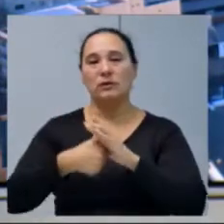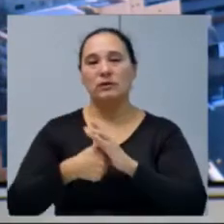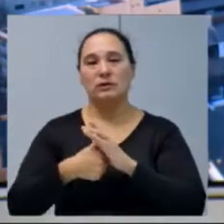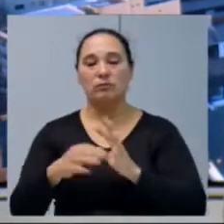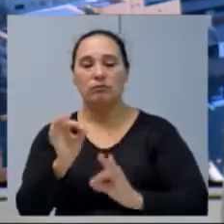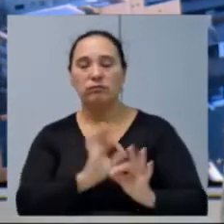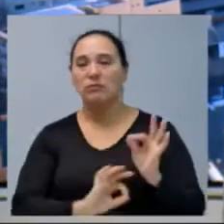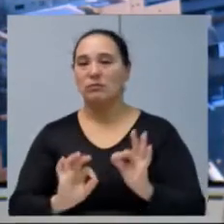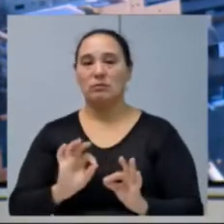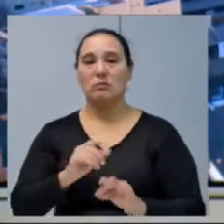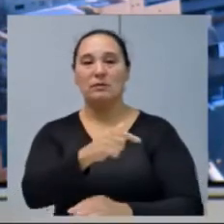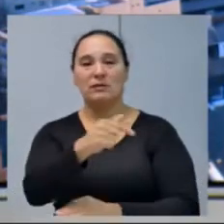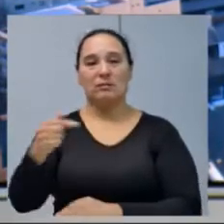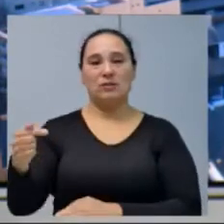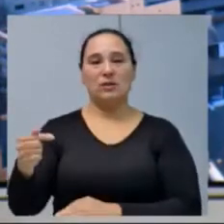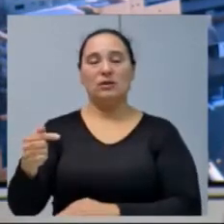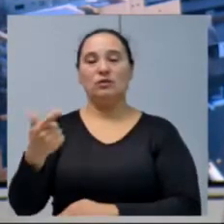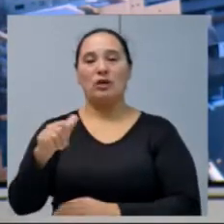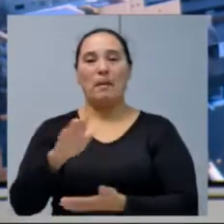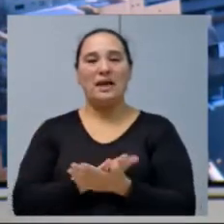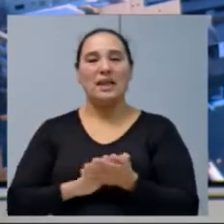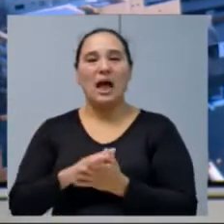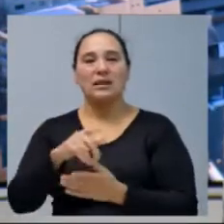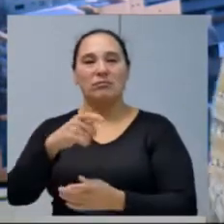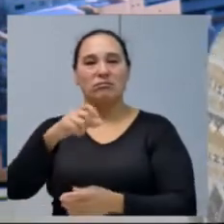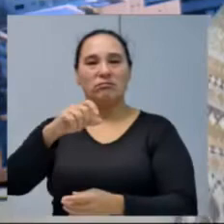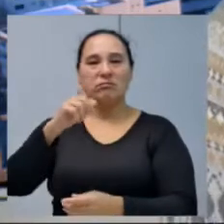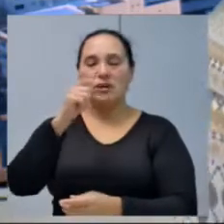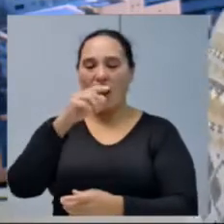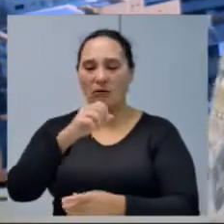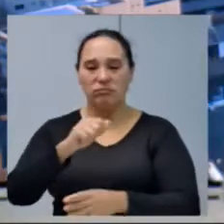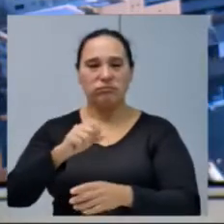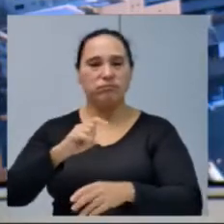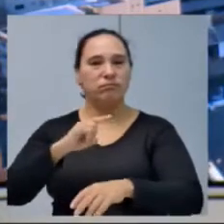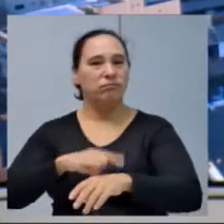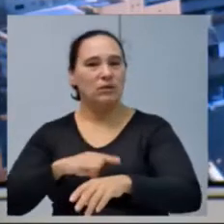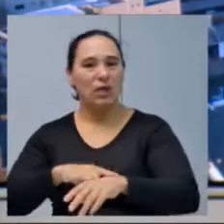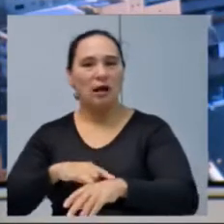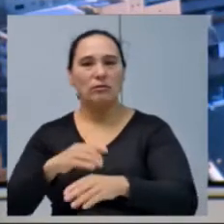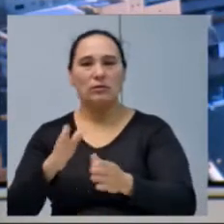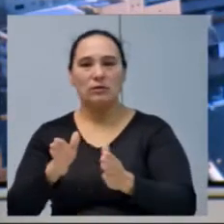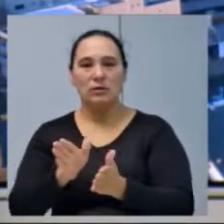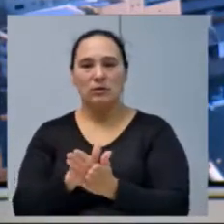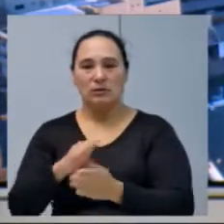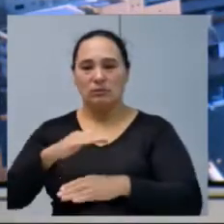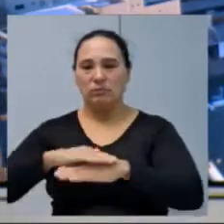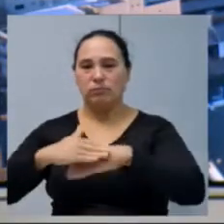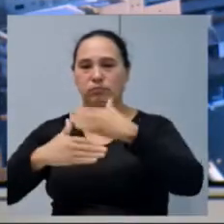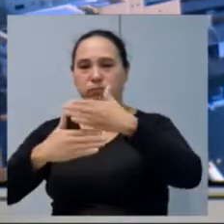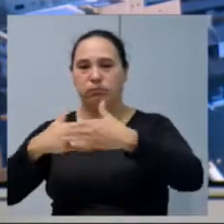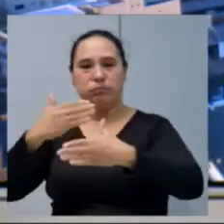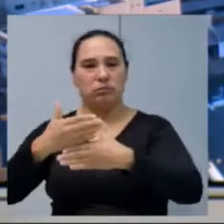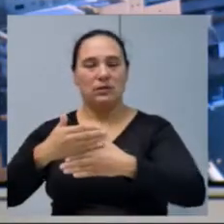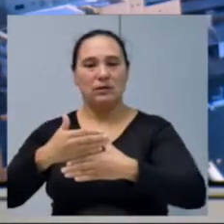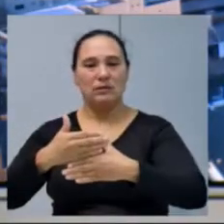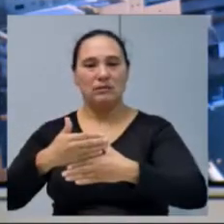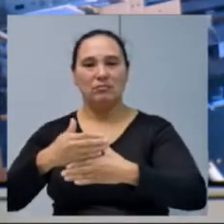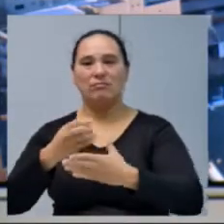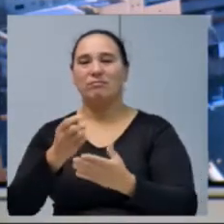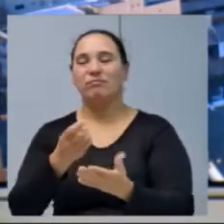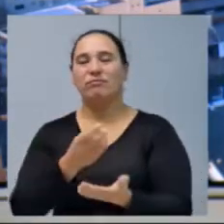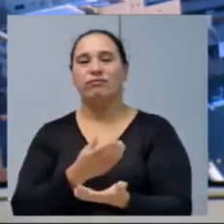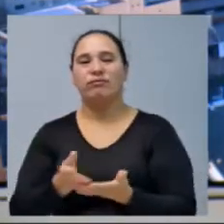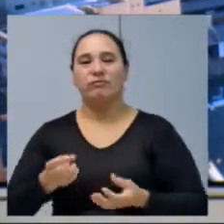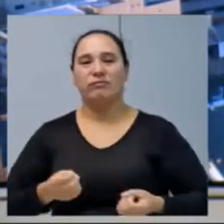reforma não deu uma semana, já não tinha mais torneira, não tinha mais mictório, tijolos dentro dos vasos, então desperdício de